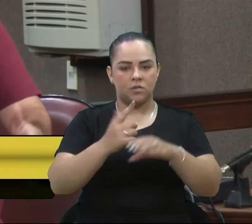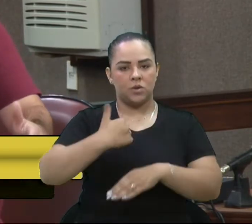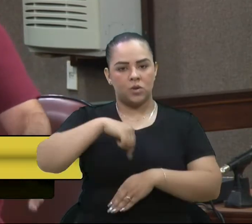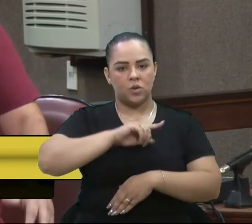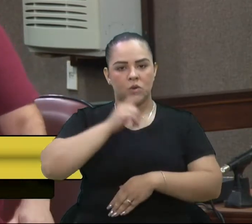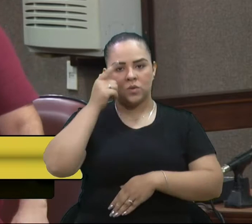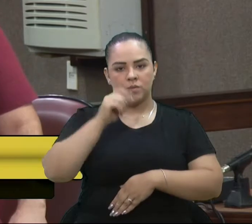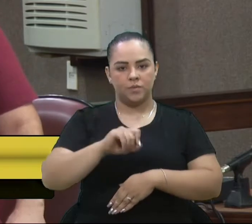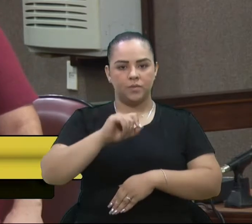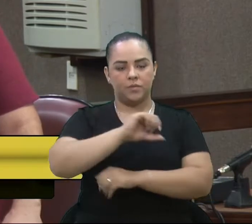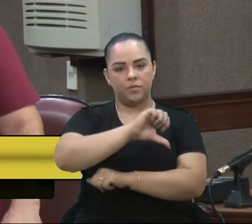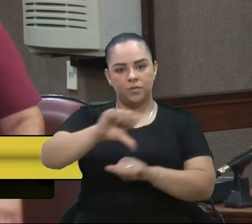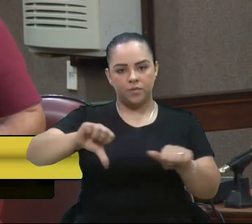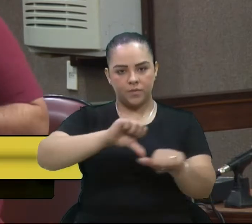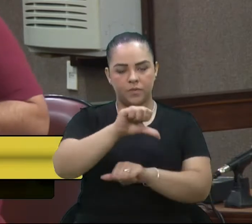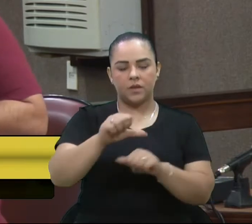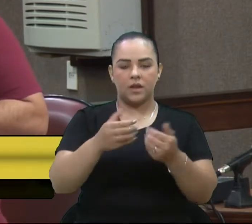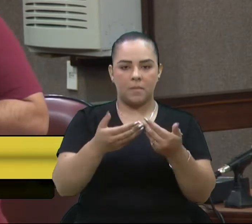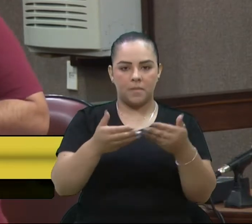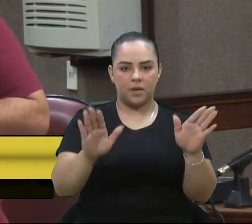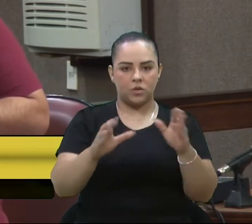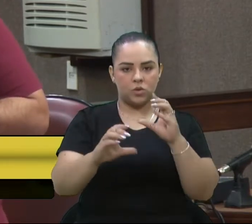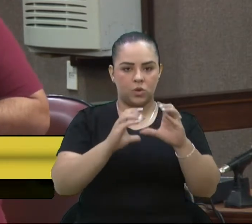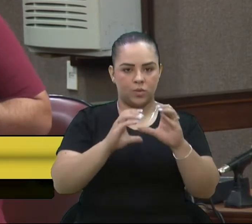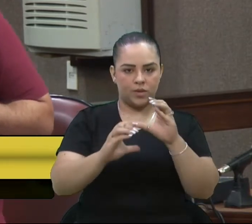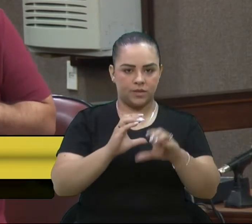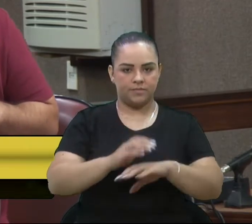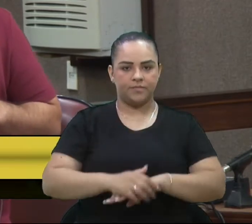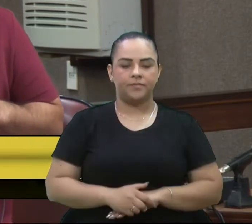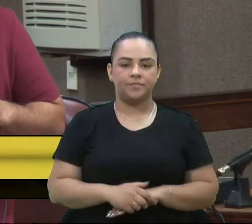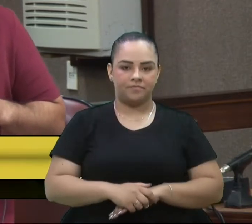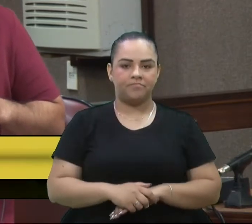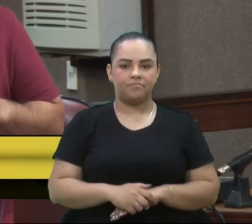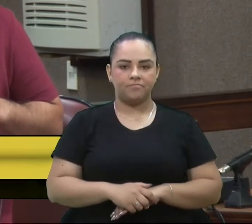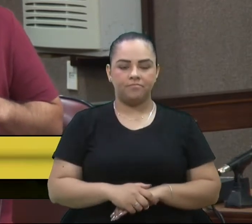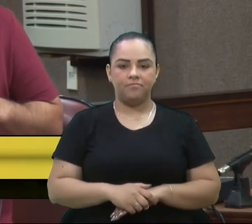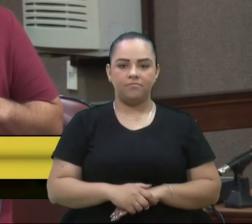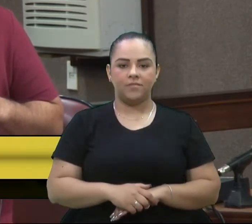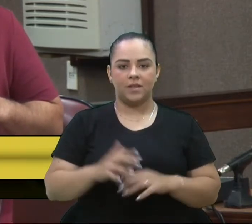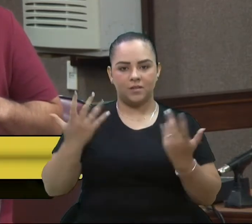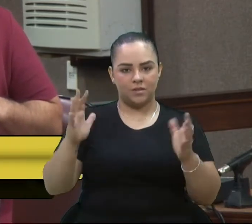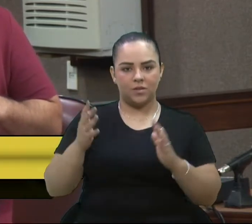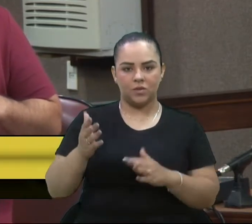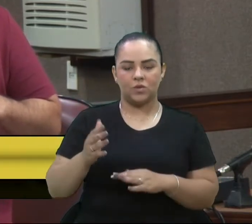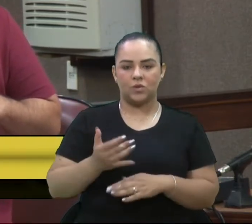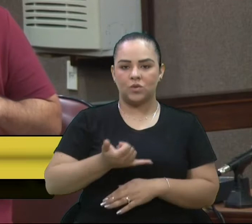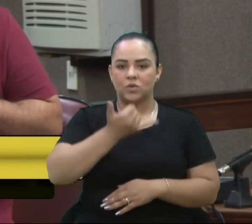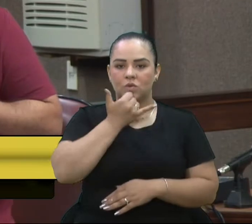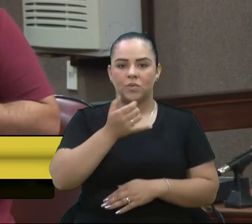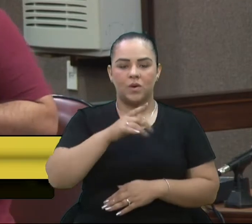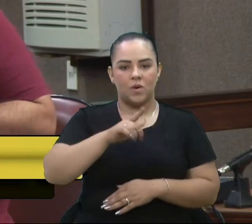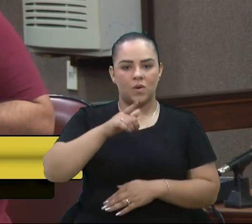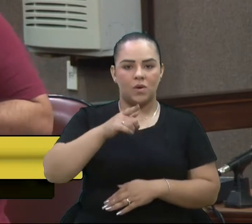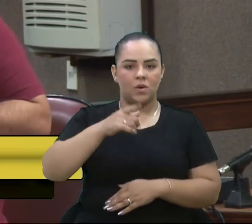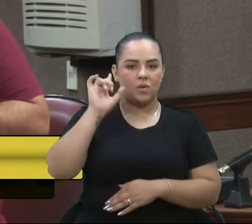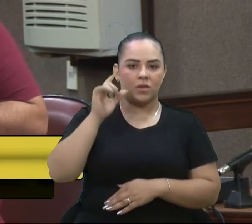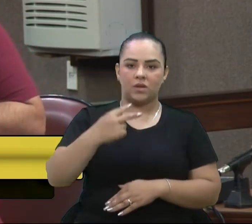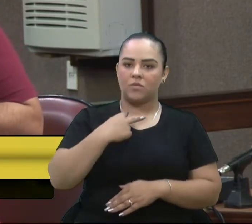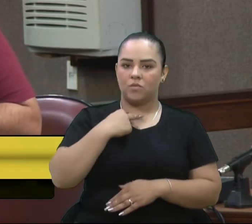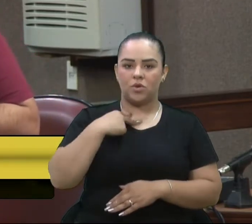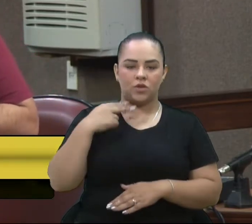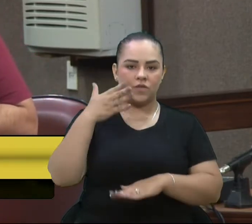transformar esse canal aberto de comunicação. Então, meus parabéns, desculpa de não ter vindo ontem na sua aposta, estava com a Maria lá na doutora,